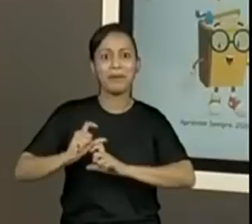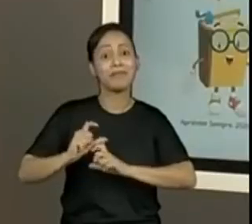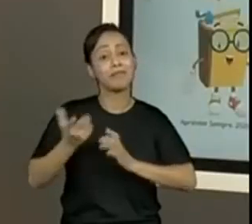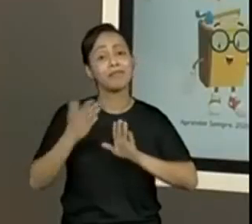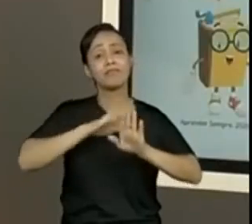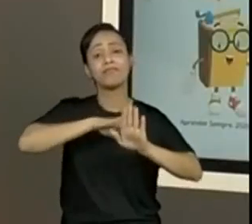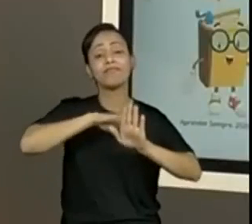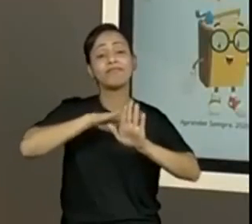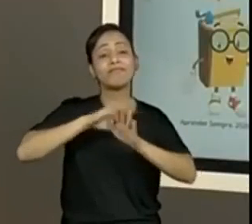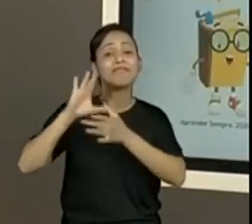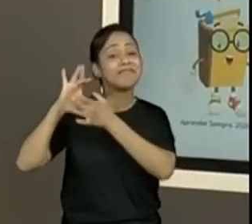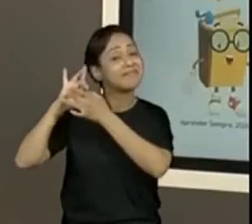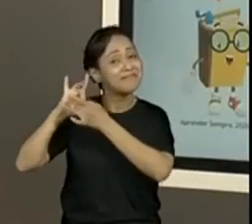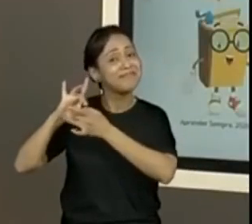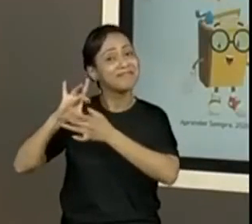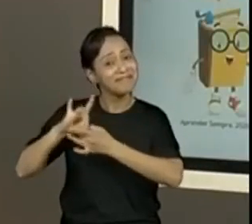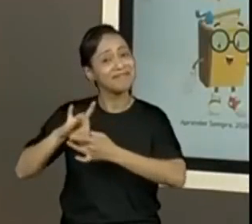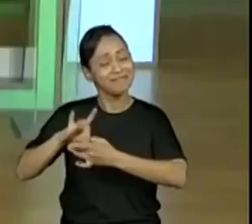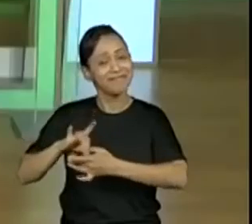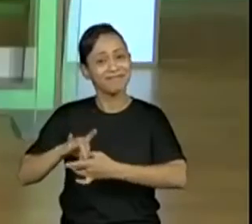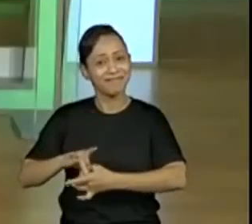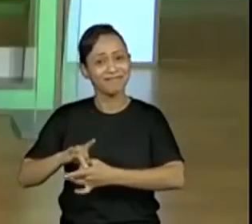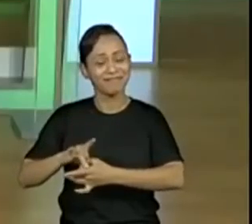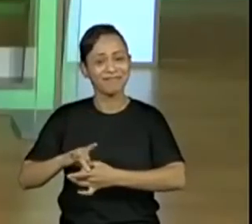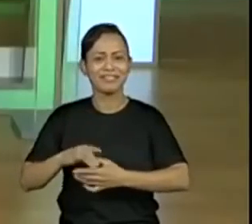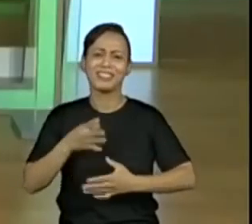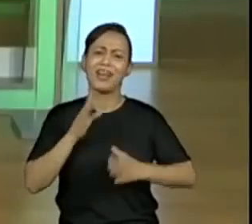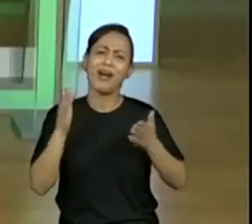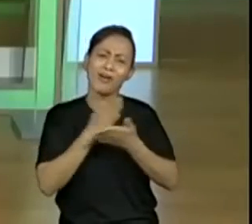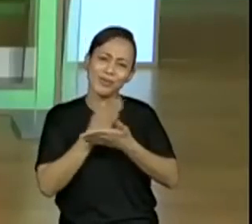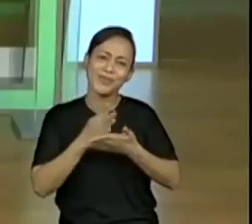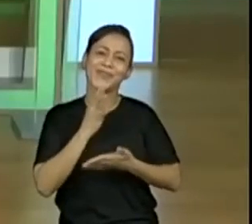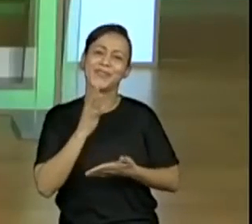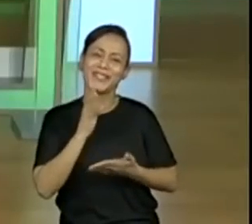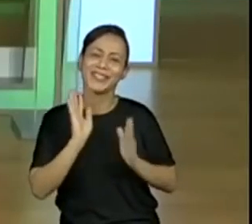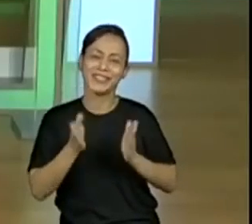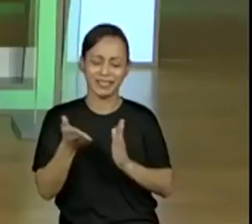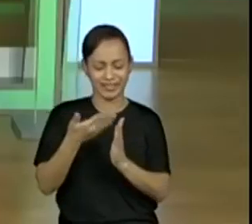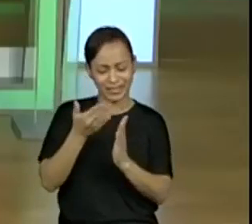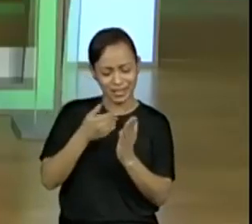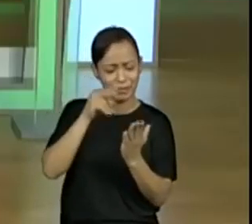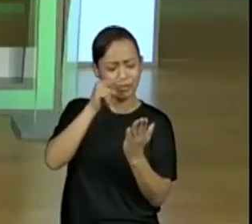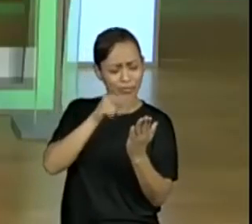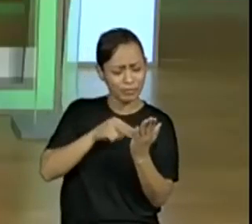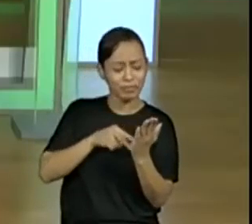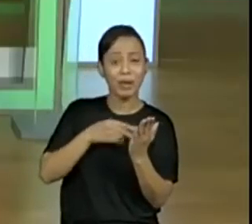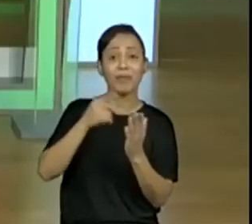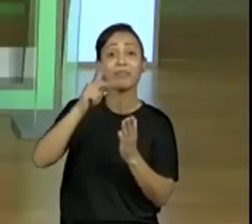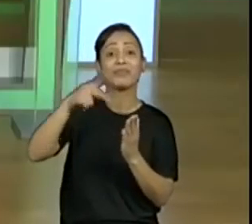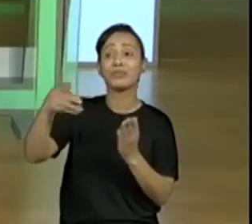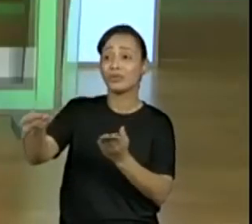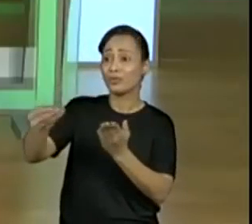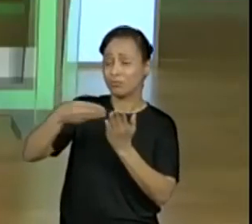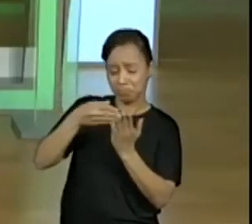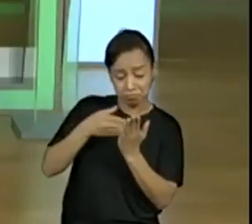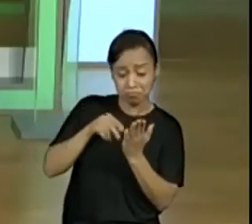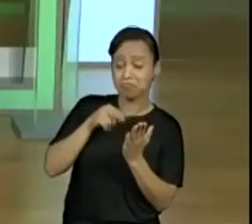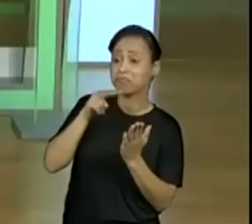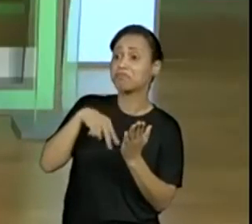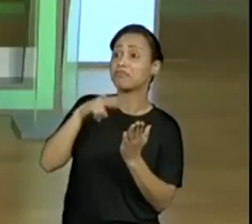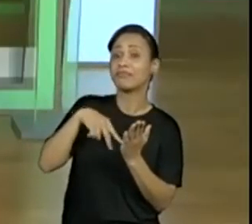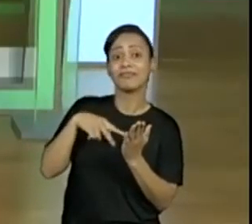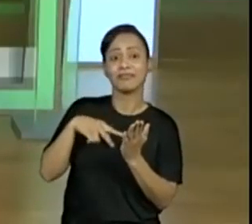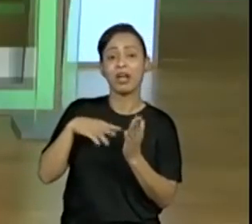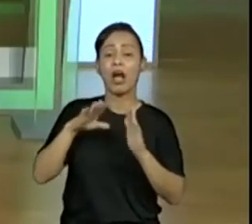Sim. Que são tão gostosos que a gente conhece e que, às vezes, você já tiver a oportunidade de ler, pela mão do professor, ou que está em casa.